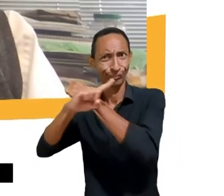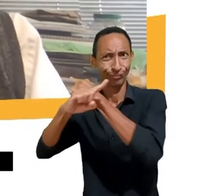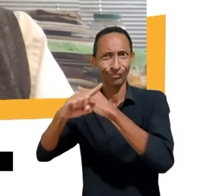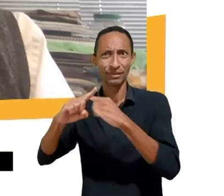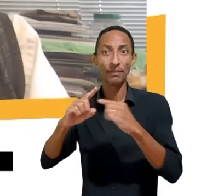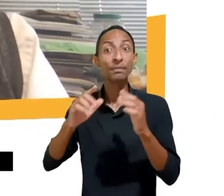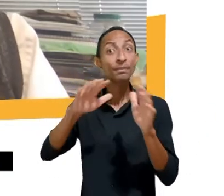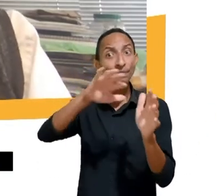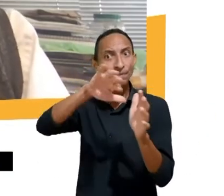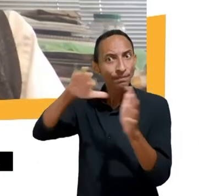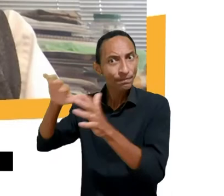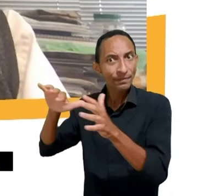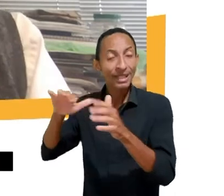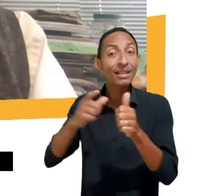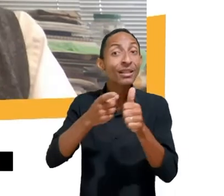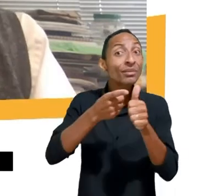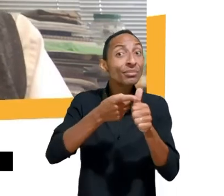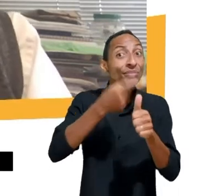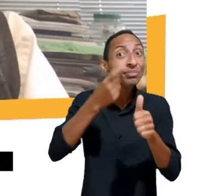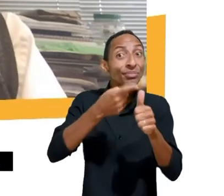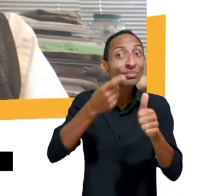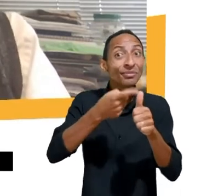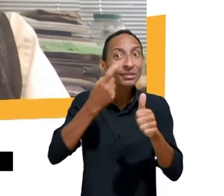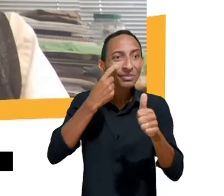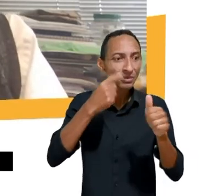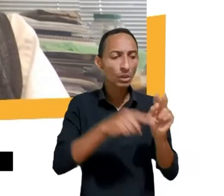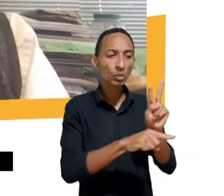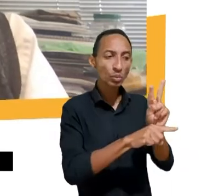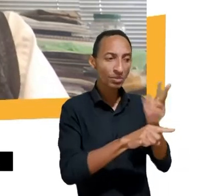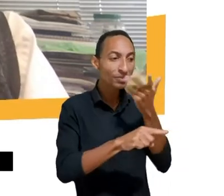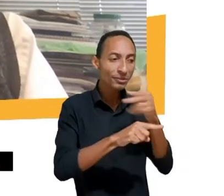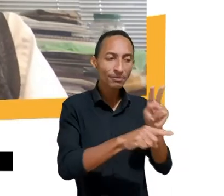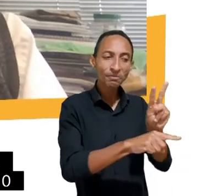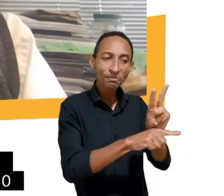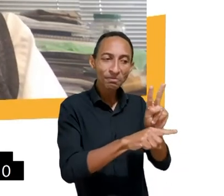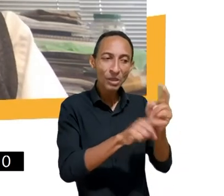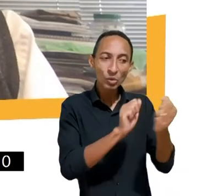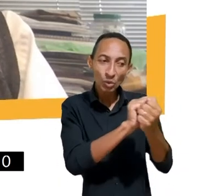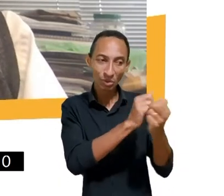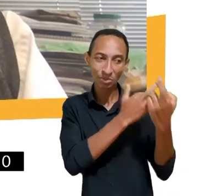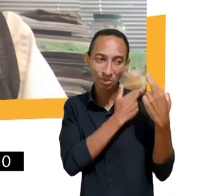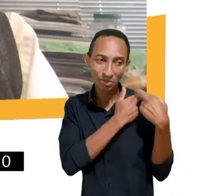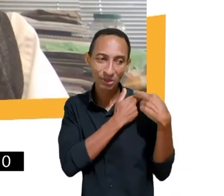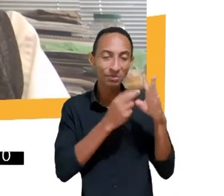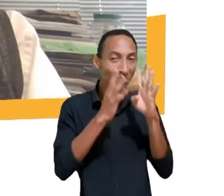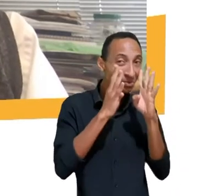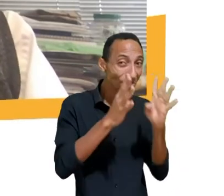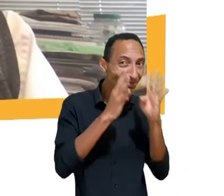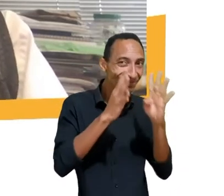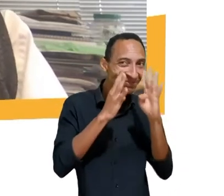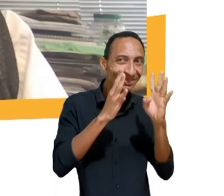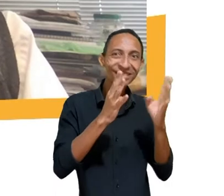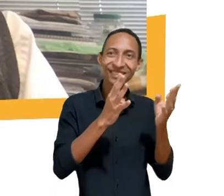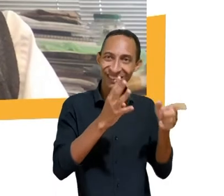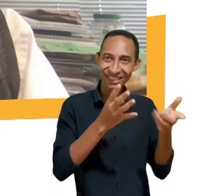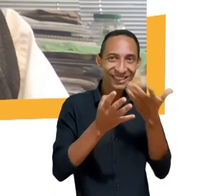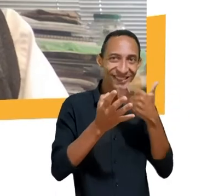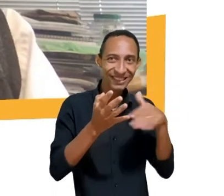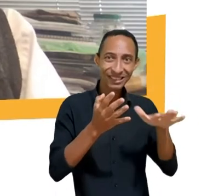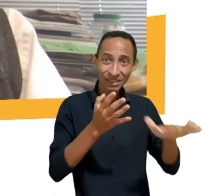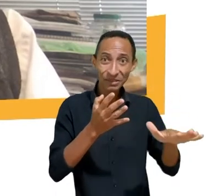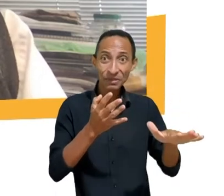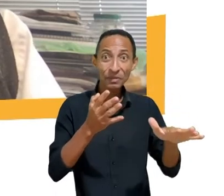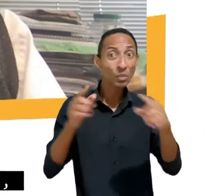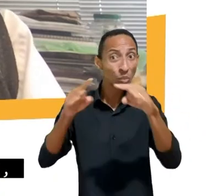acesso tutelado, orientado pelos pais, pelos cuidadores, quem esteja cuidando da criança e restrito de forma que a criança